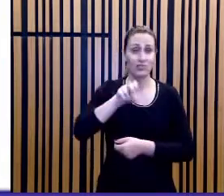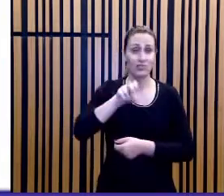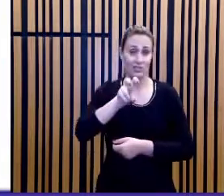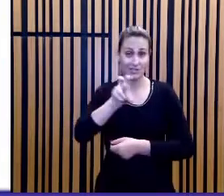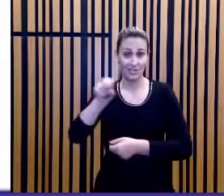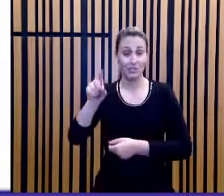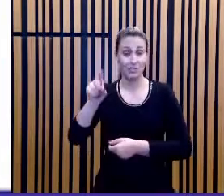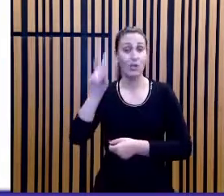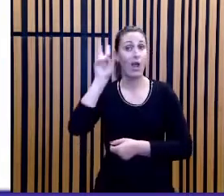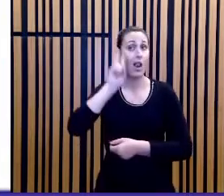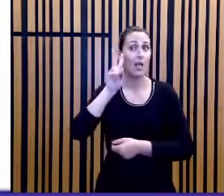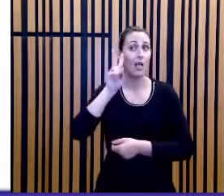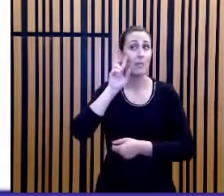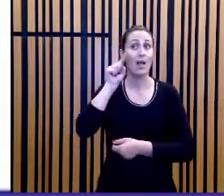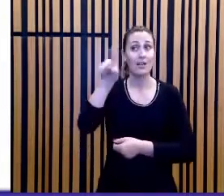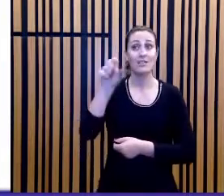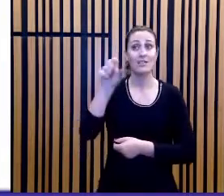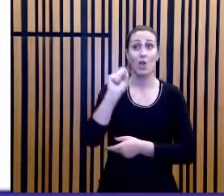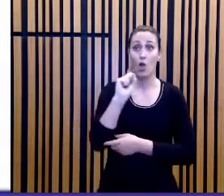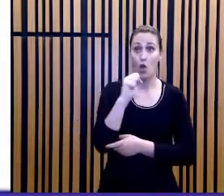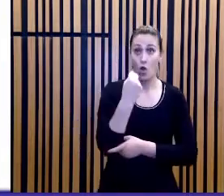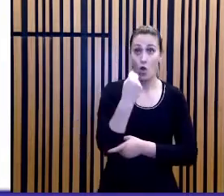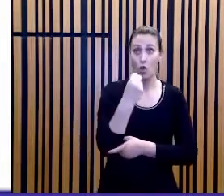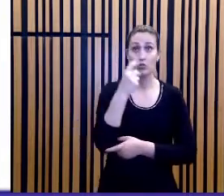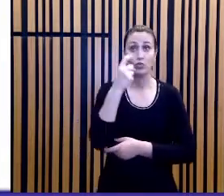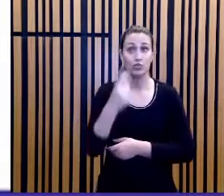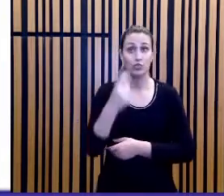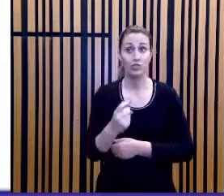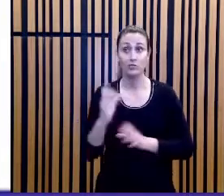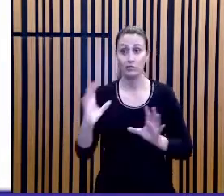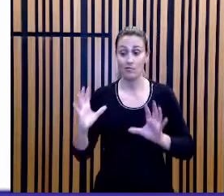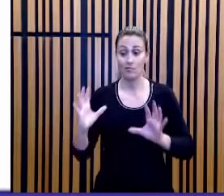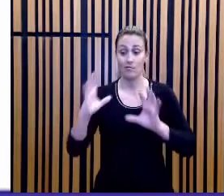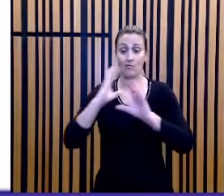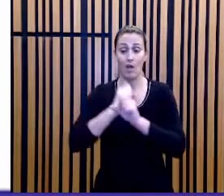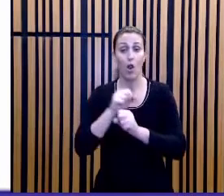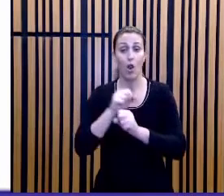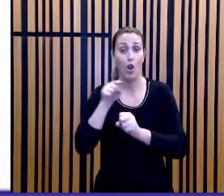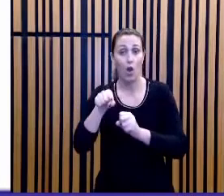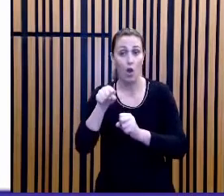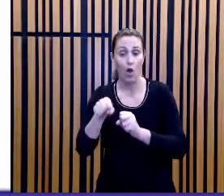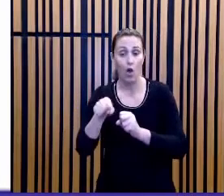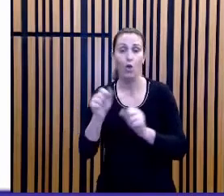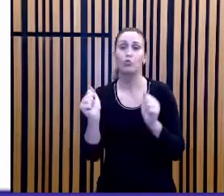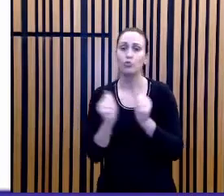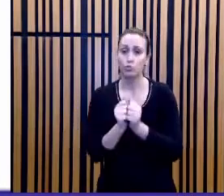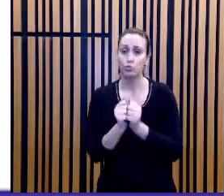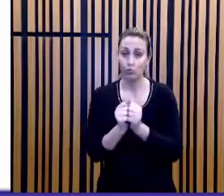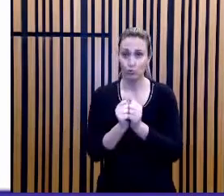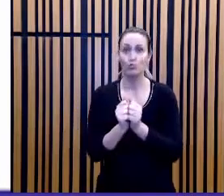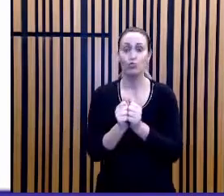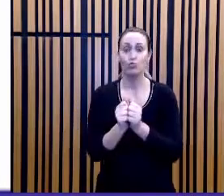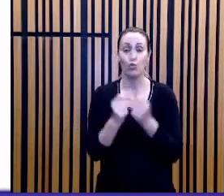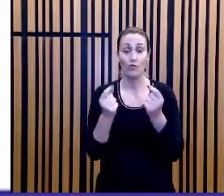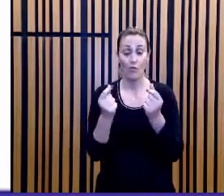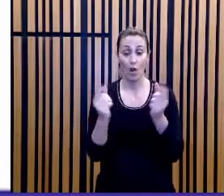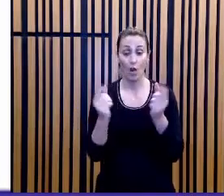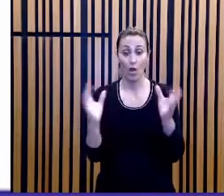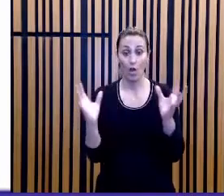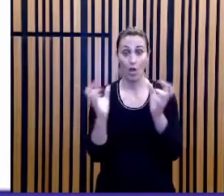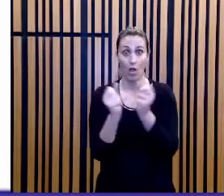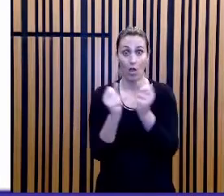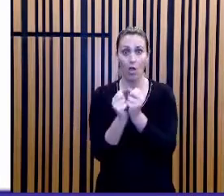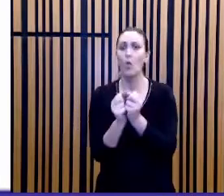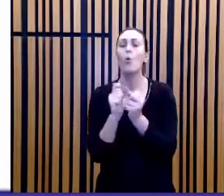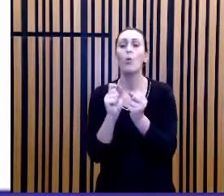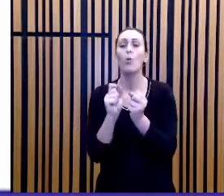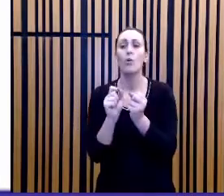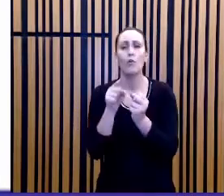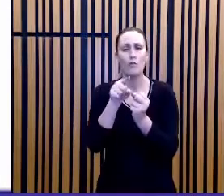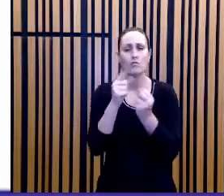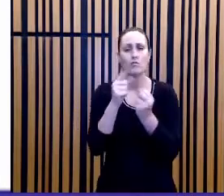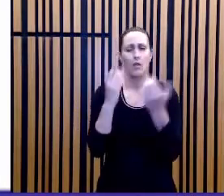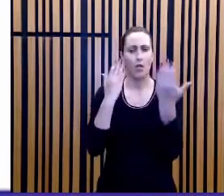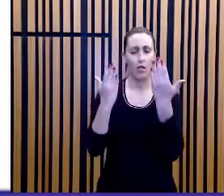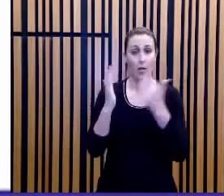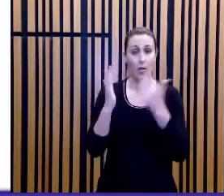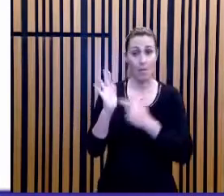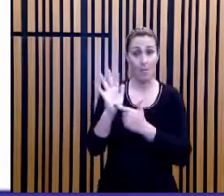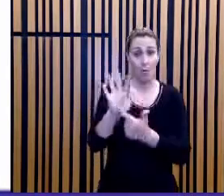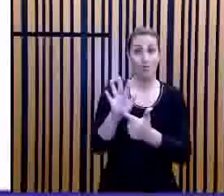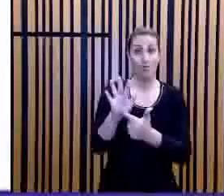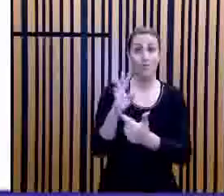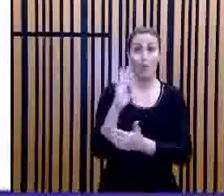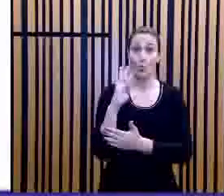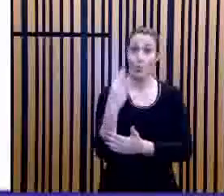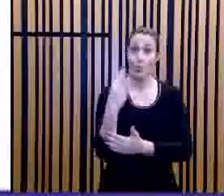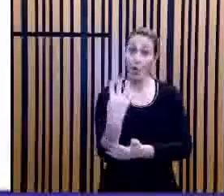que esse 8X mais 4Y tem que resultar em R 7.500. E se você coloca do lado esquerdo 4 em evidência, você